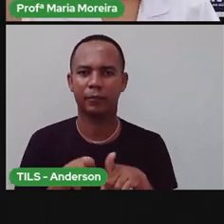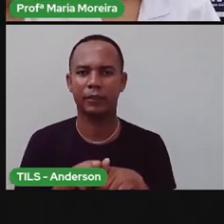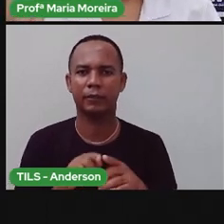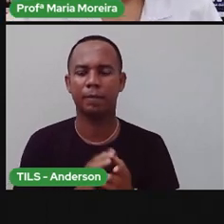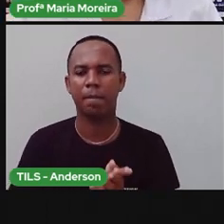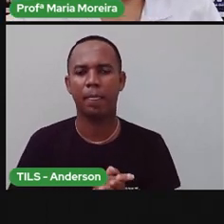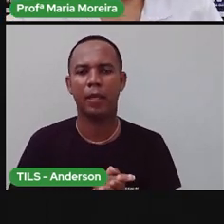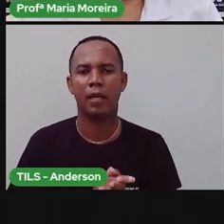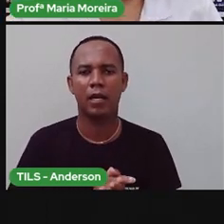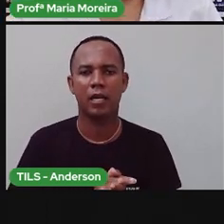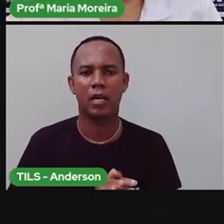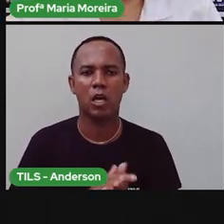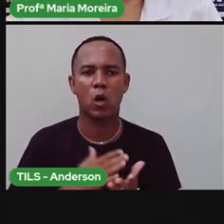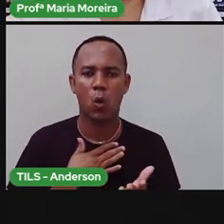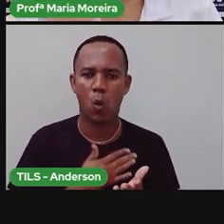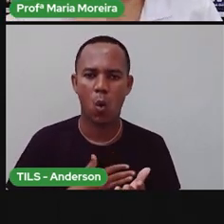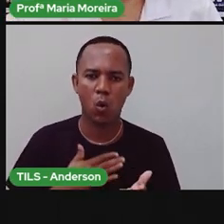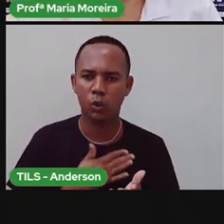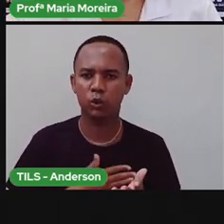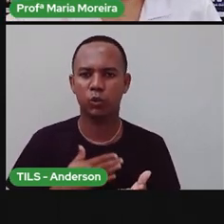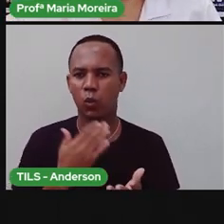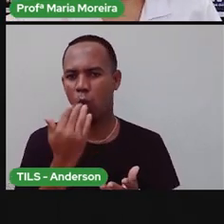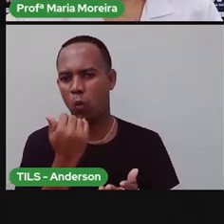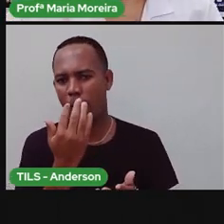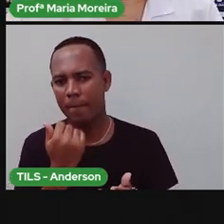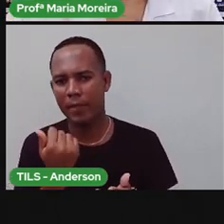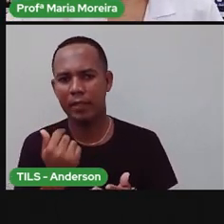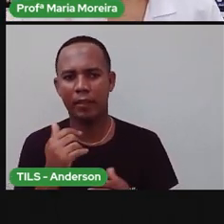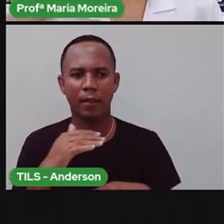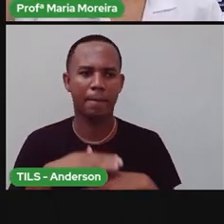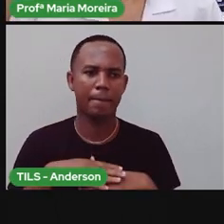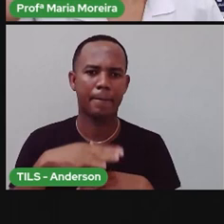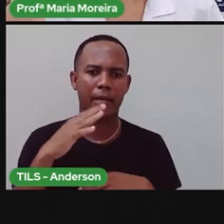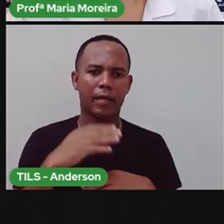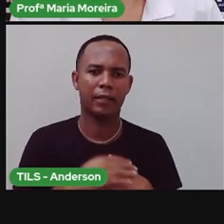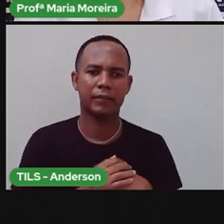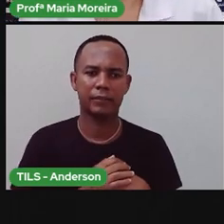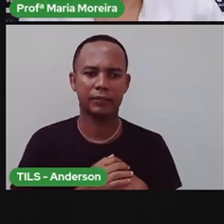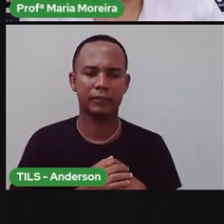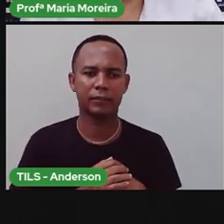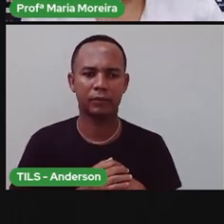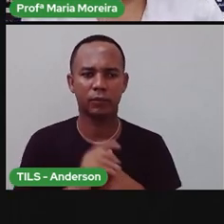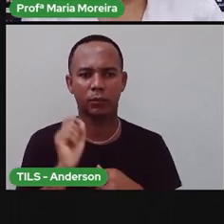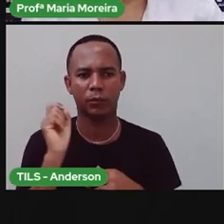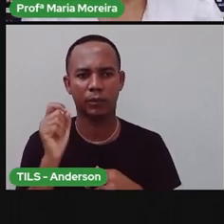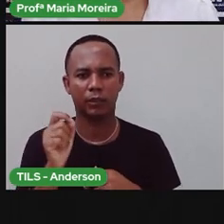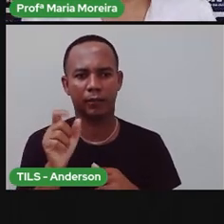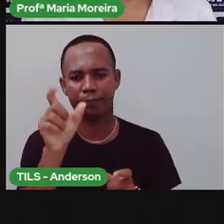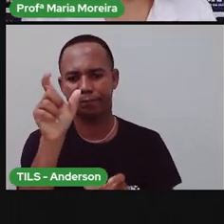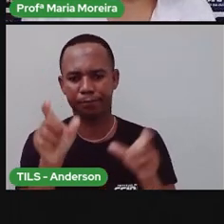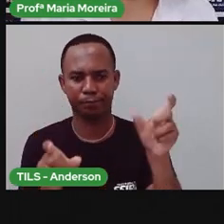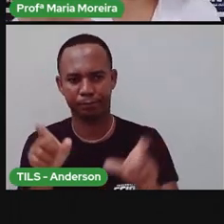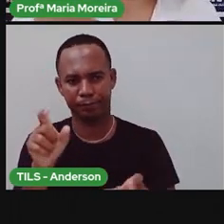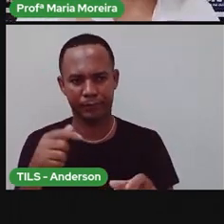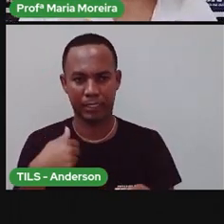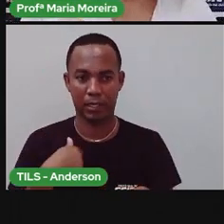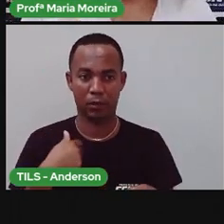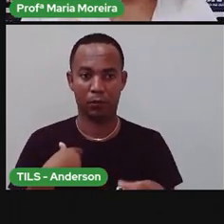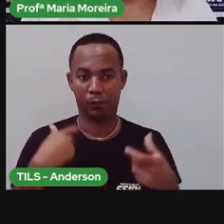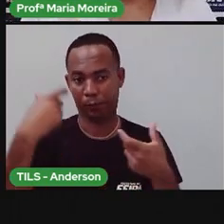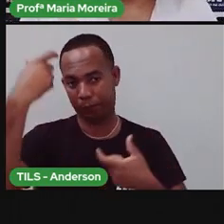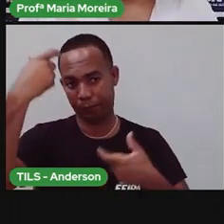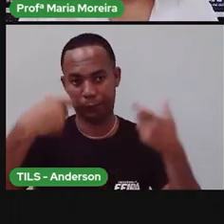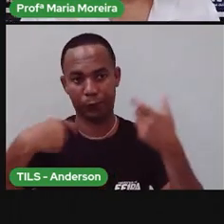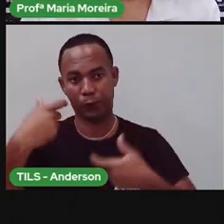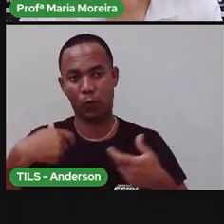eu gosto de determinadas comidas mais do que de outras. Pronto. Isso já faz parte da minha identidade. Já Anderson vai gostar de outras